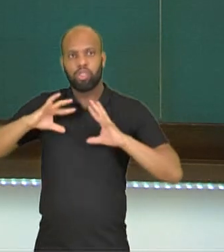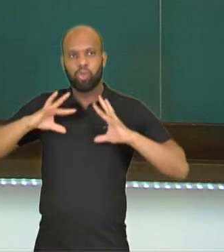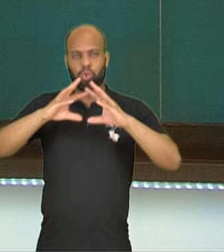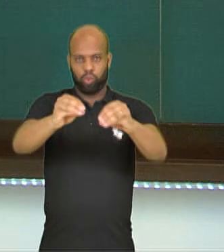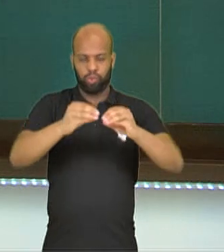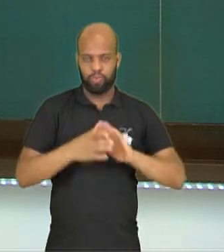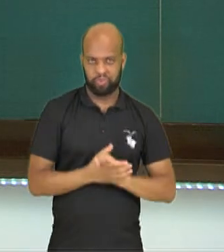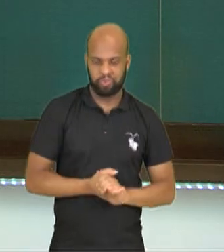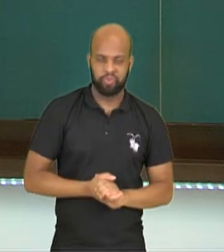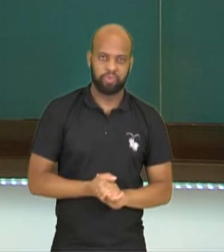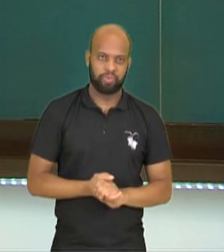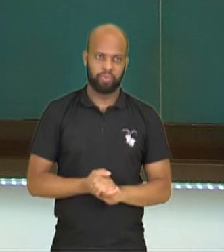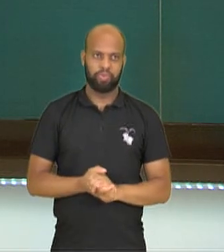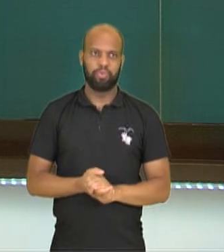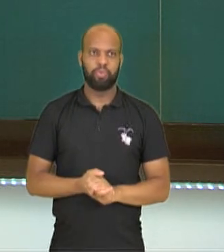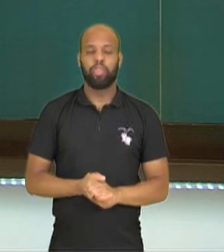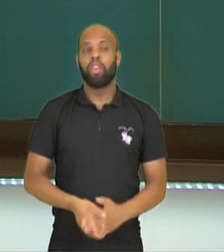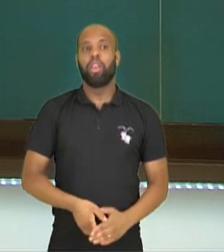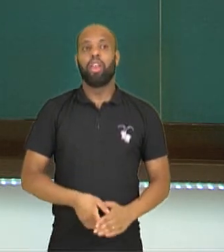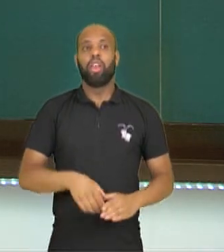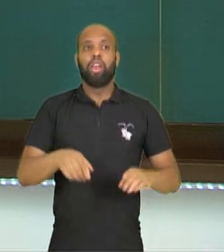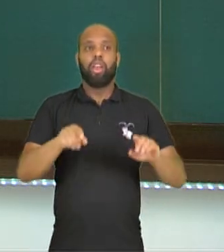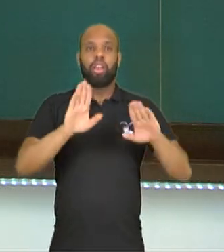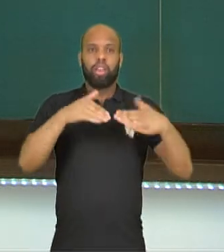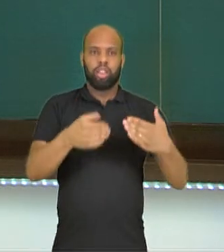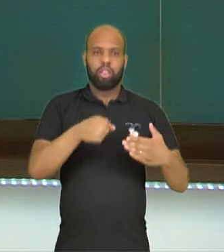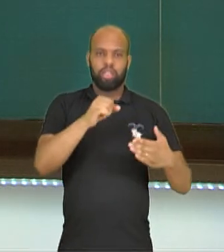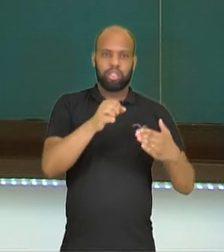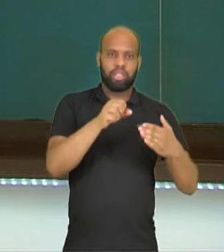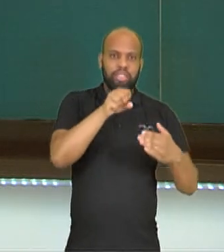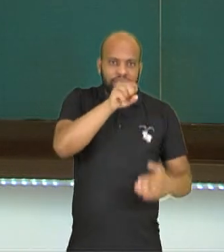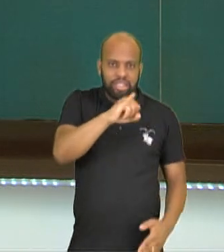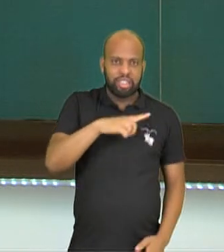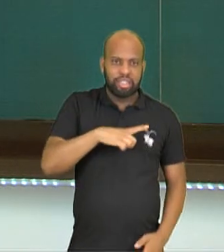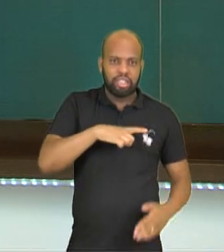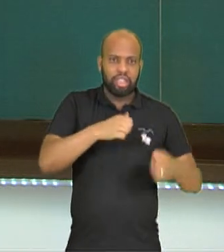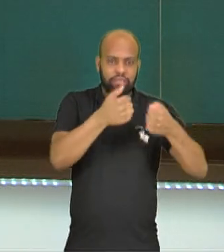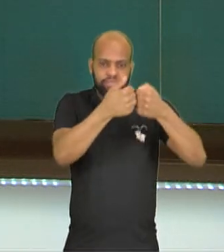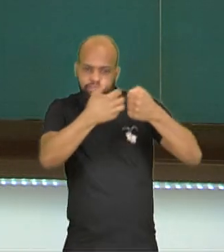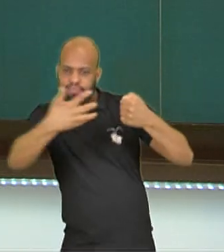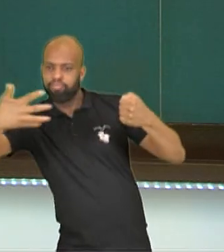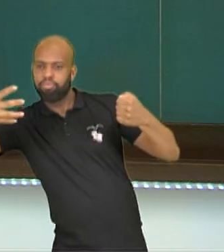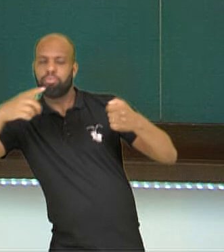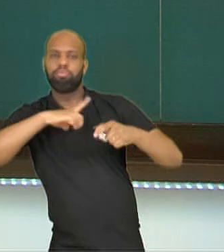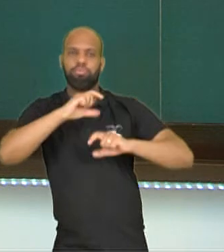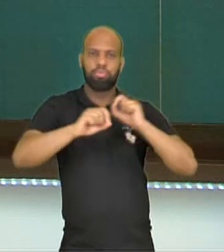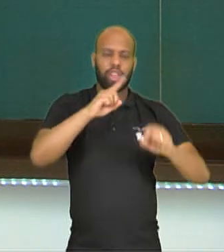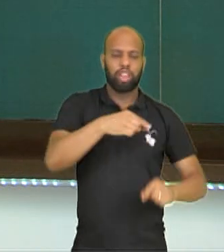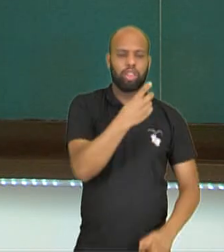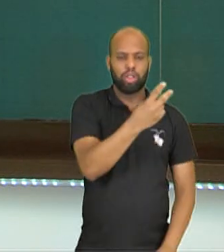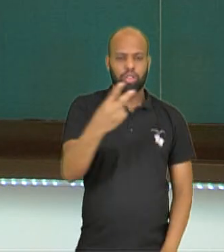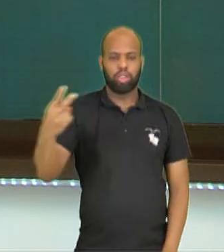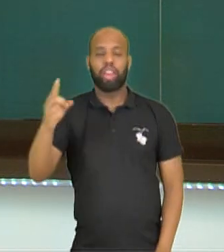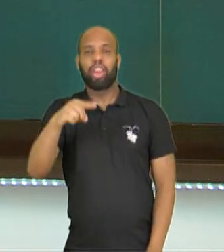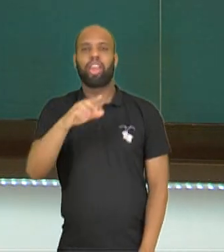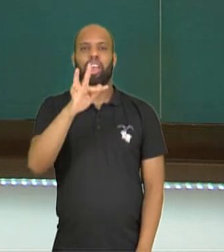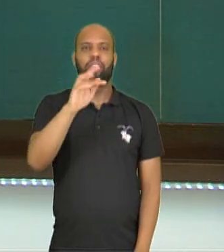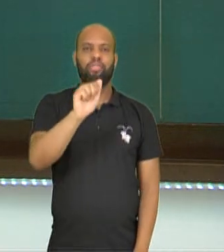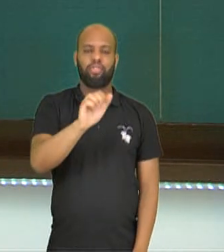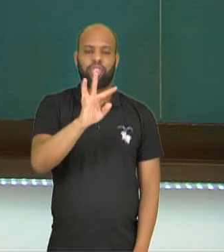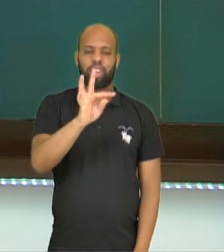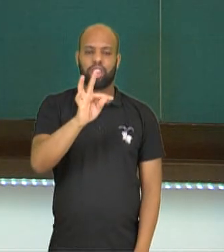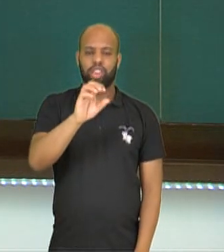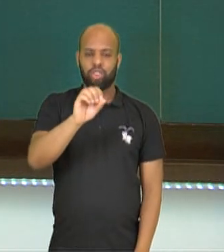número que vai trabalhar, tá bom? E aqui são os fatores. Fatores é a quantidade de vezes que nós estamos multiplicando esse